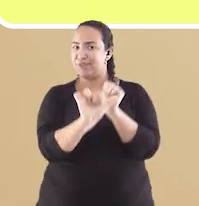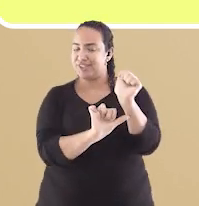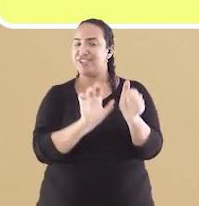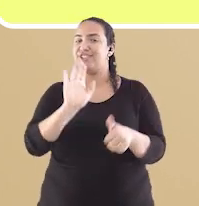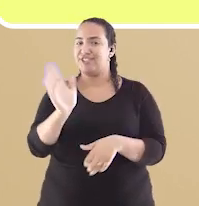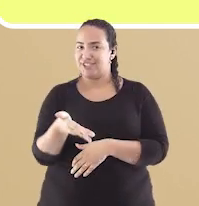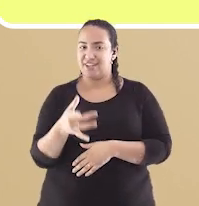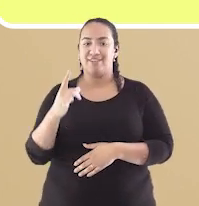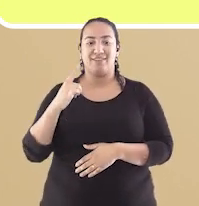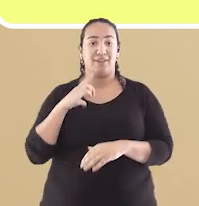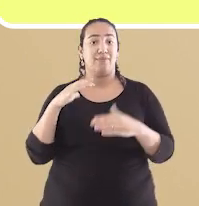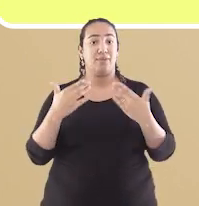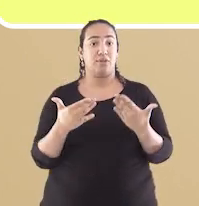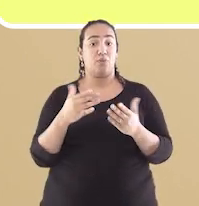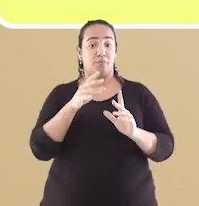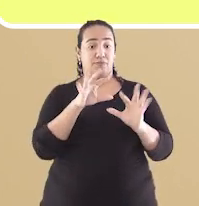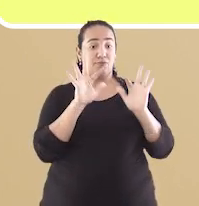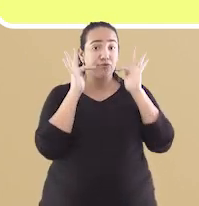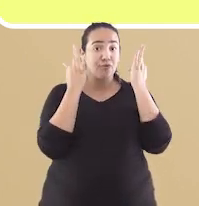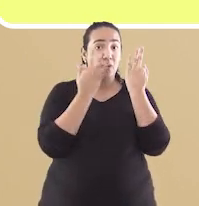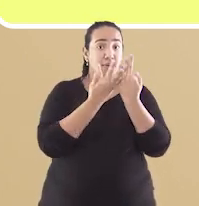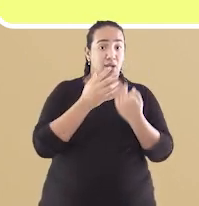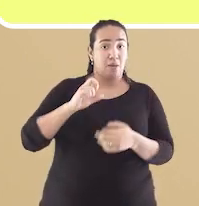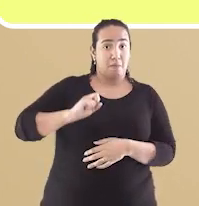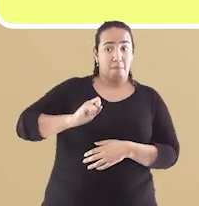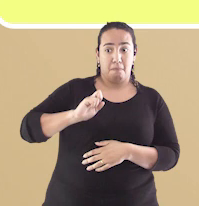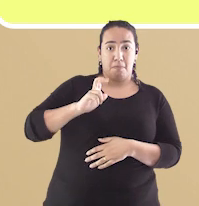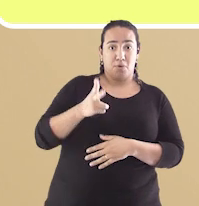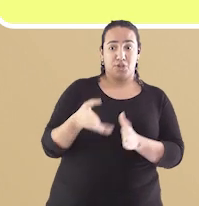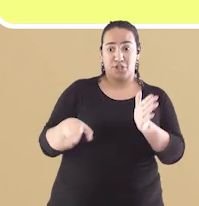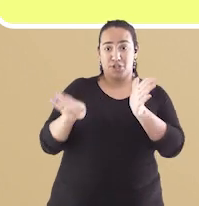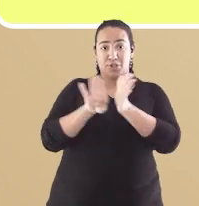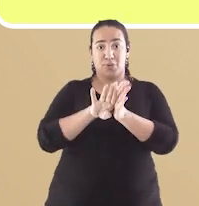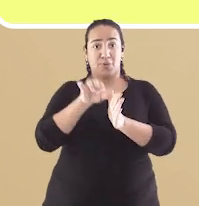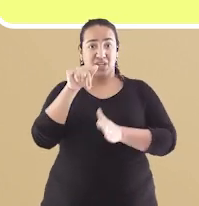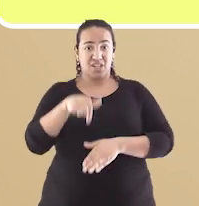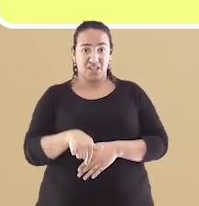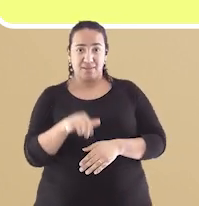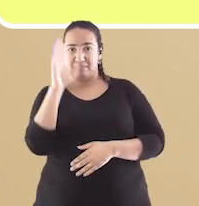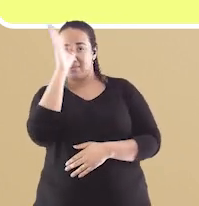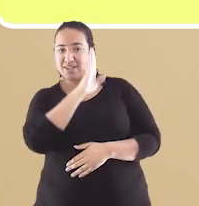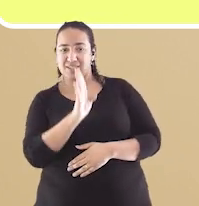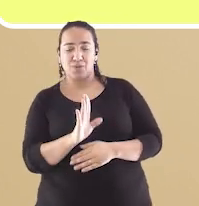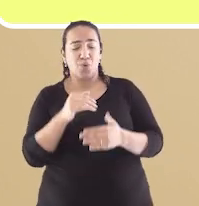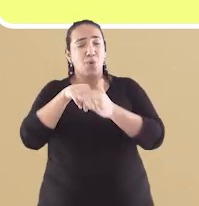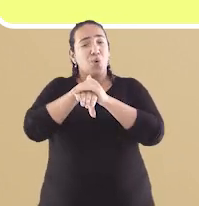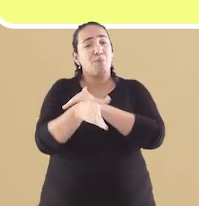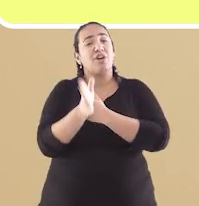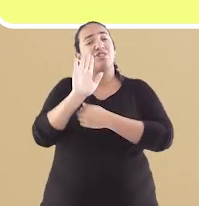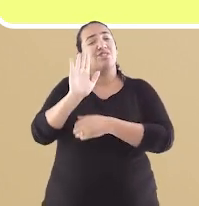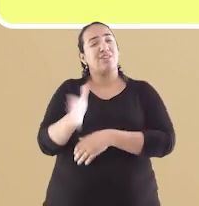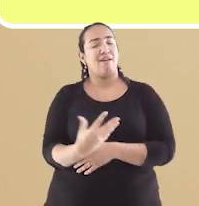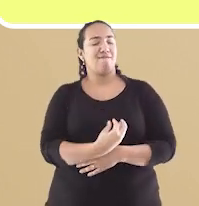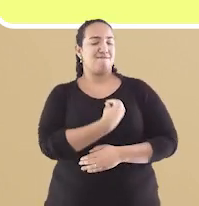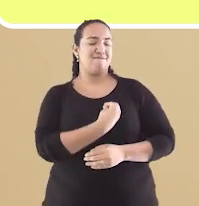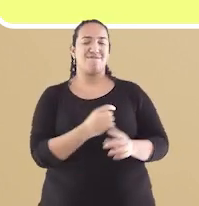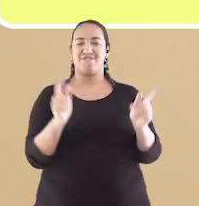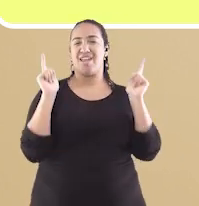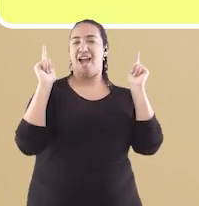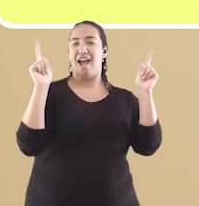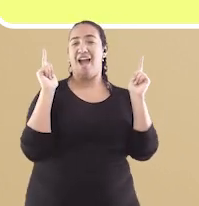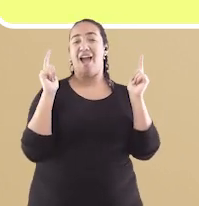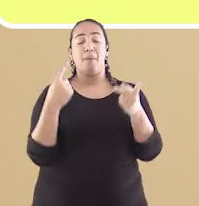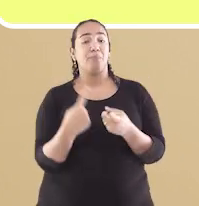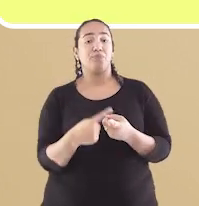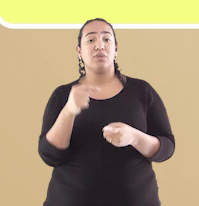portugueses vindo junto da família real, que estavam acostumados a uma vida super badalada. Visto que Lisboa e região contavam